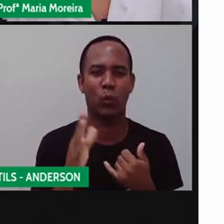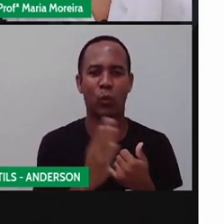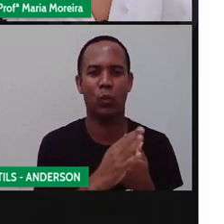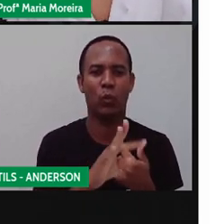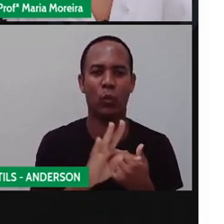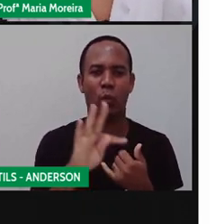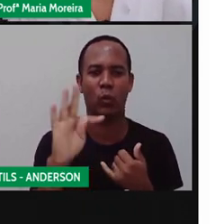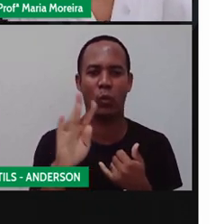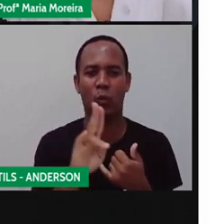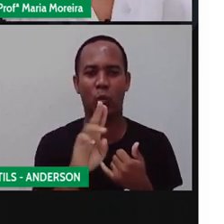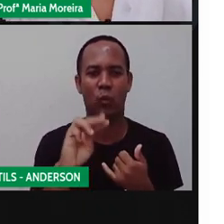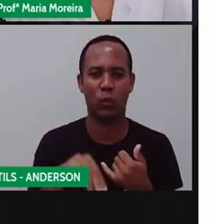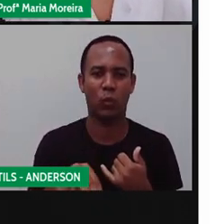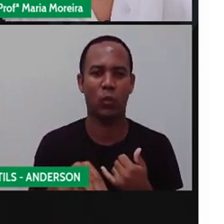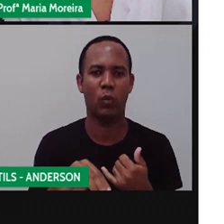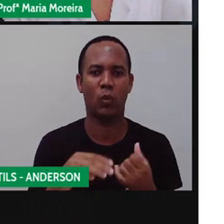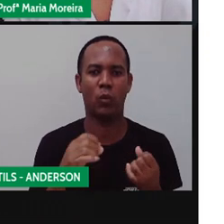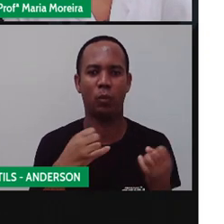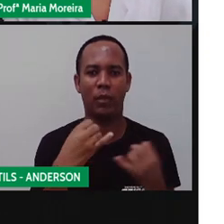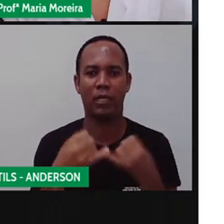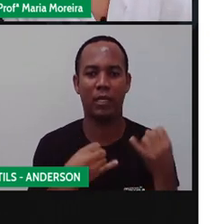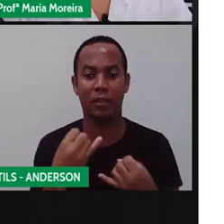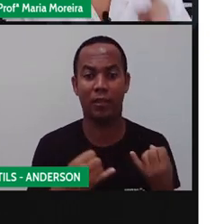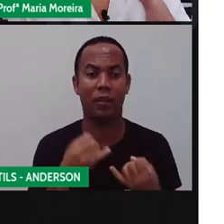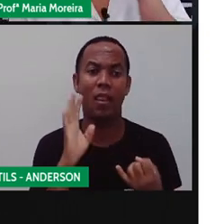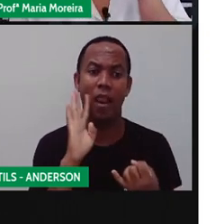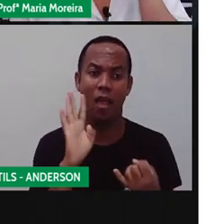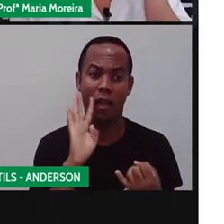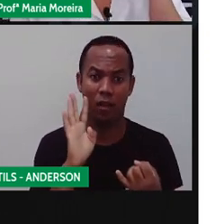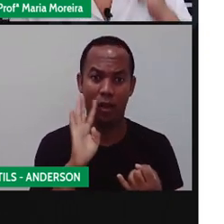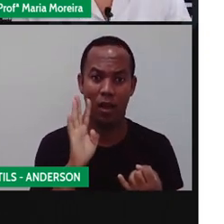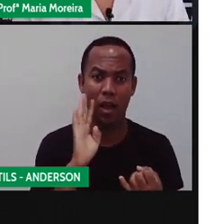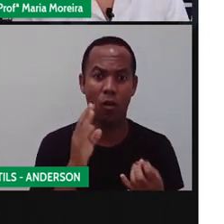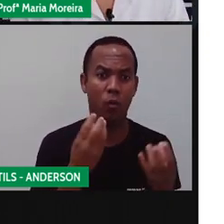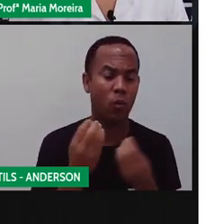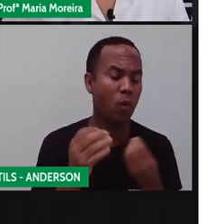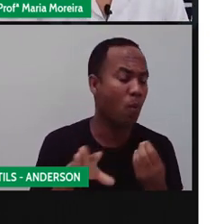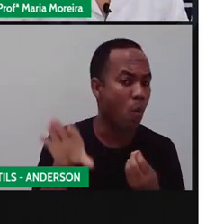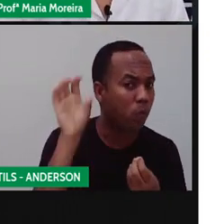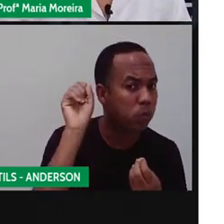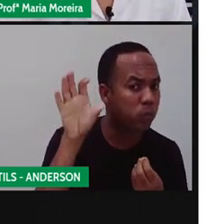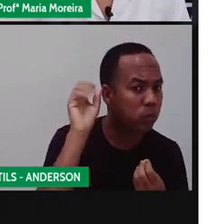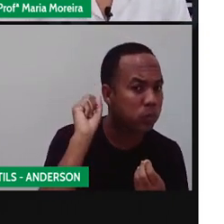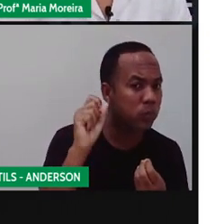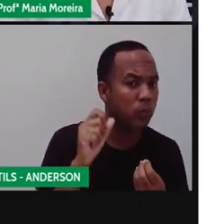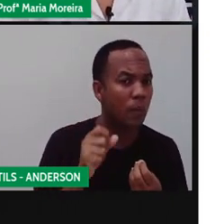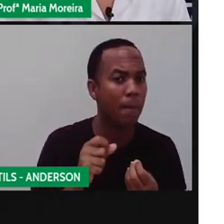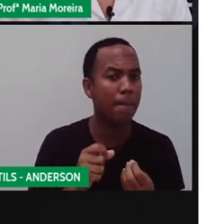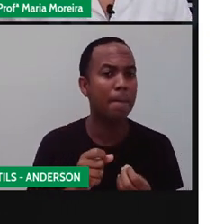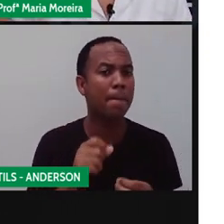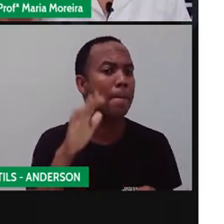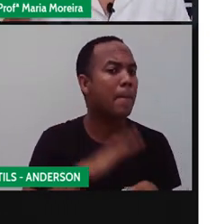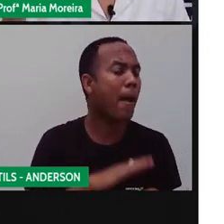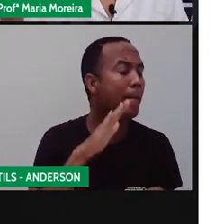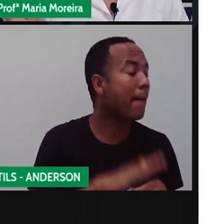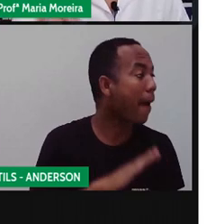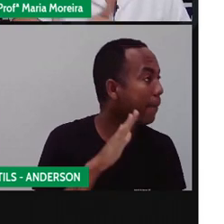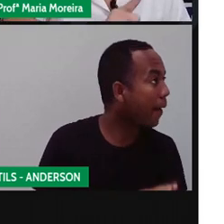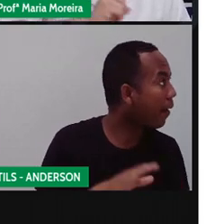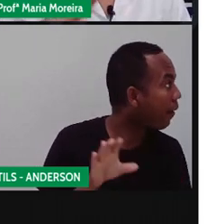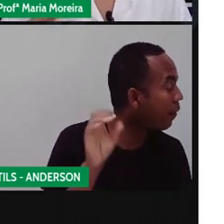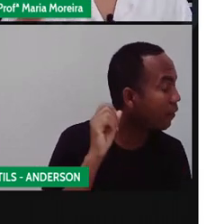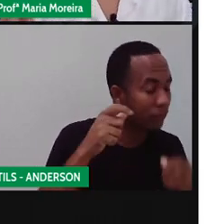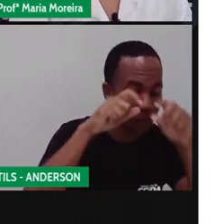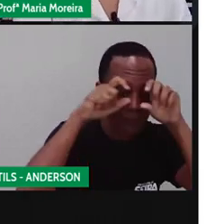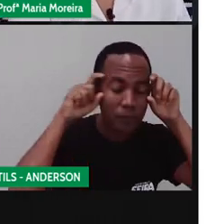né, um pequeno pilão para estimular a capacidade auditiva das crianças. A pessoa vai batendo no pilão e a pessoa que está